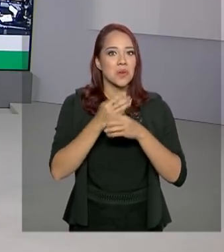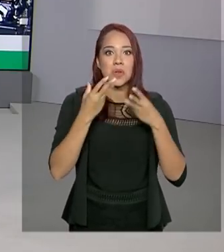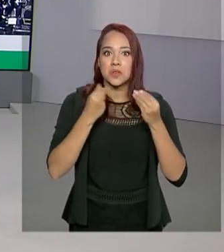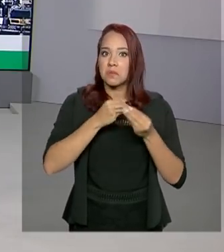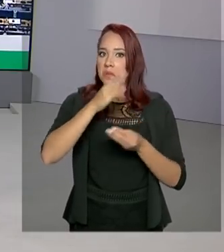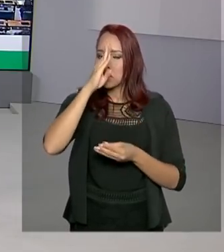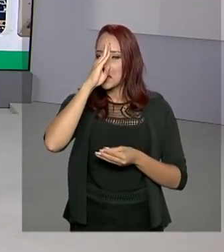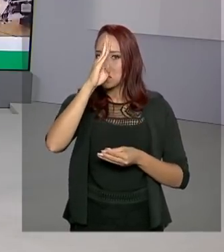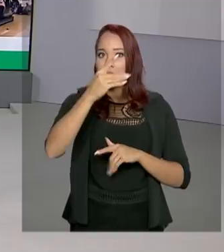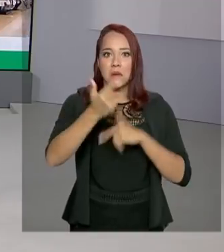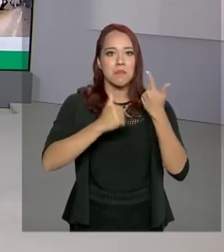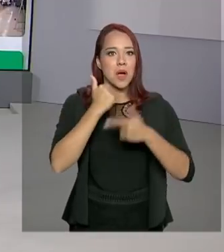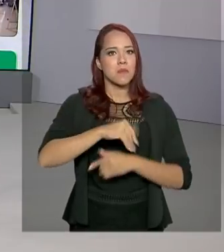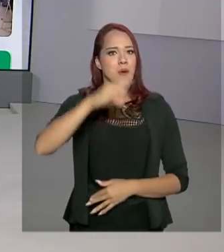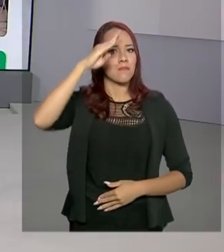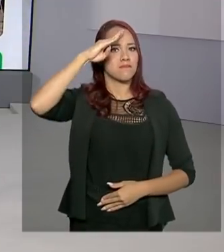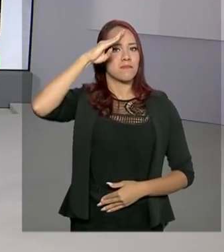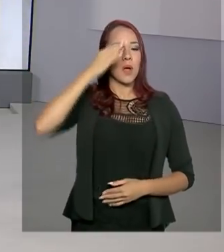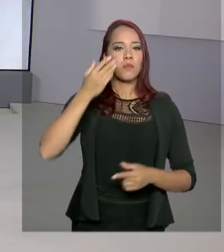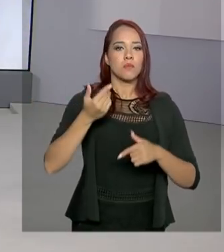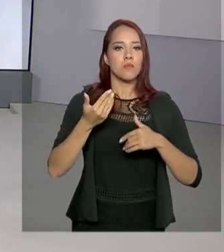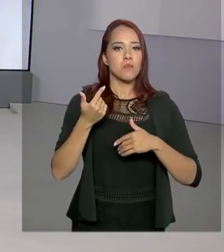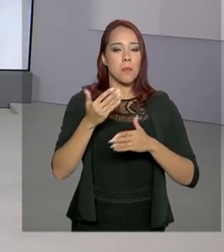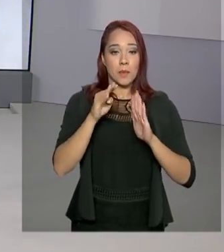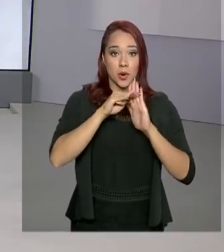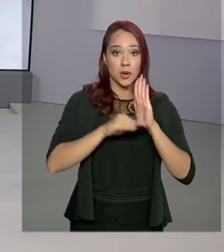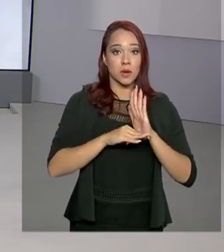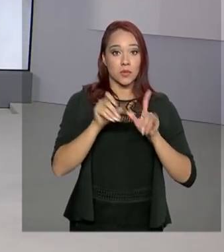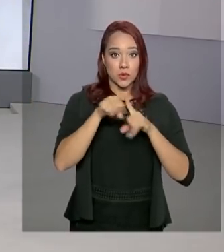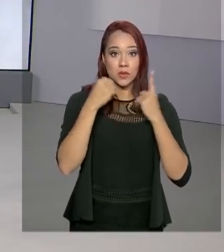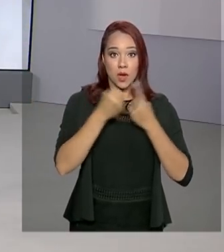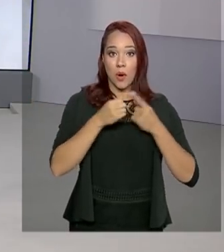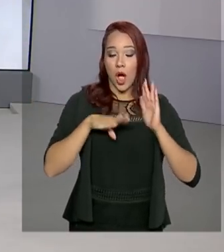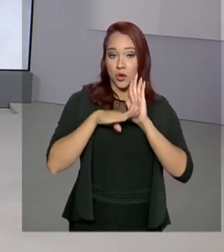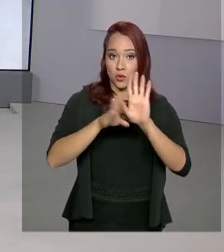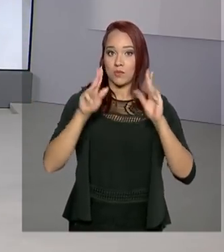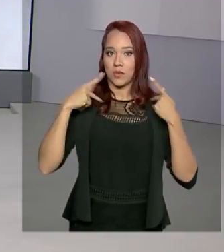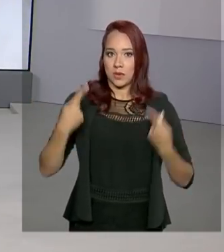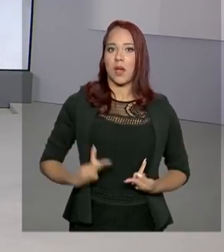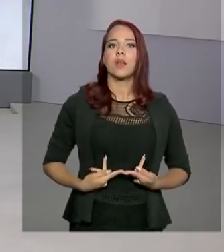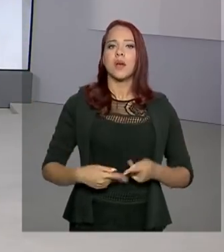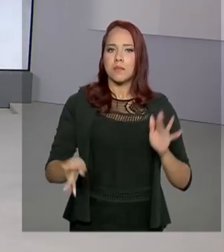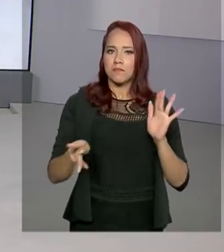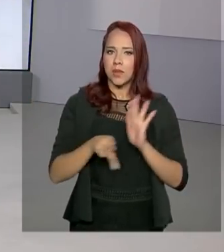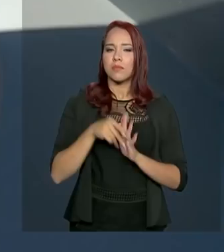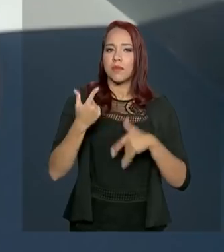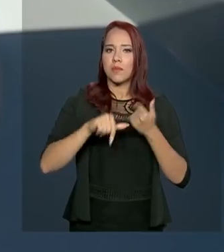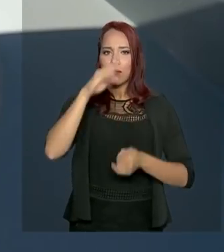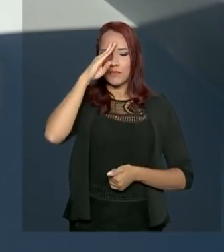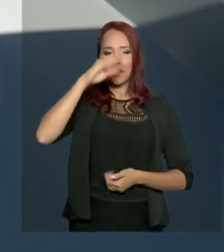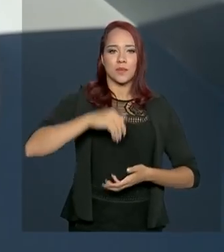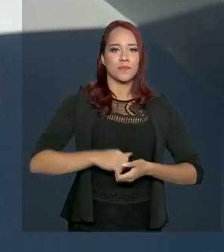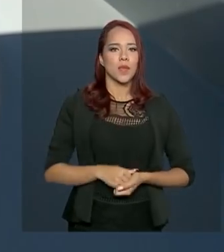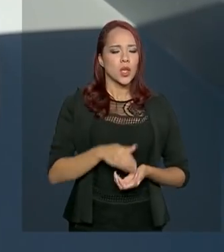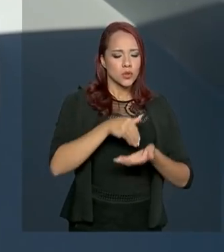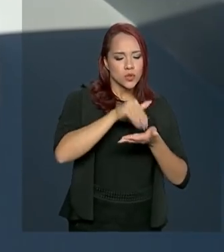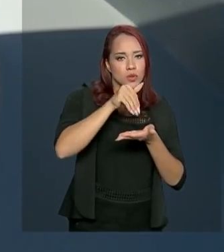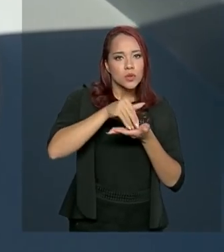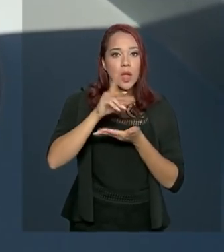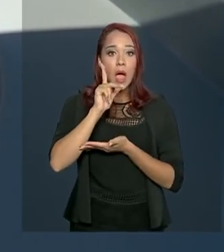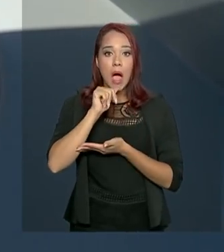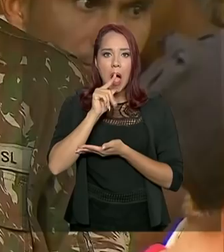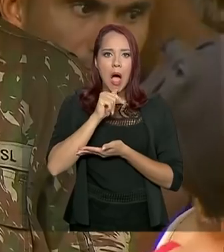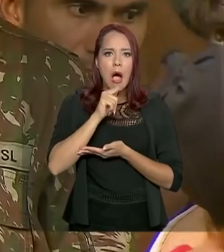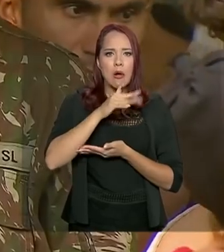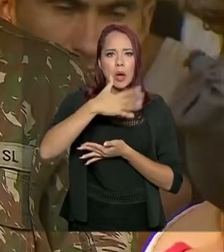para as Forças Armadas. Programas sociais e ajuda humanitária foram parte do trabalho dos militares. Olha só. Distribuição de água no